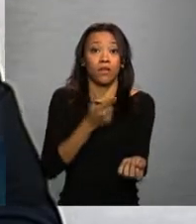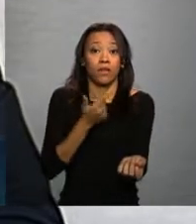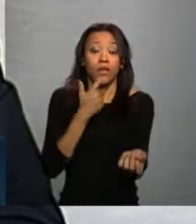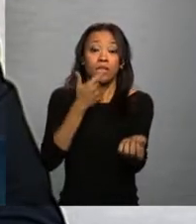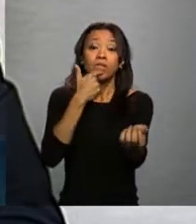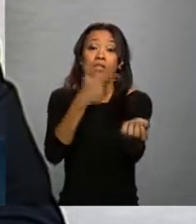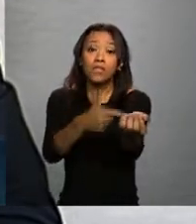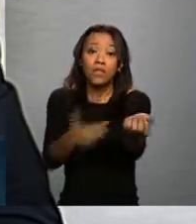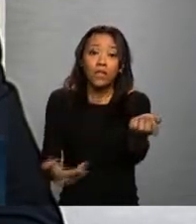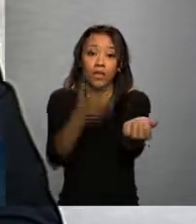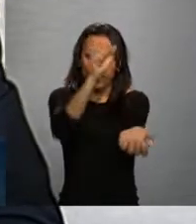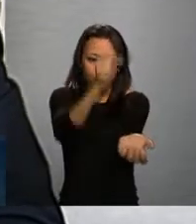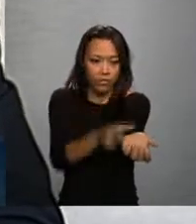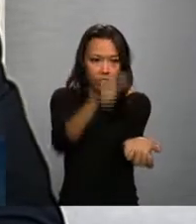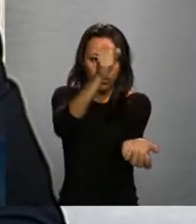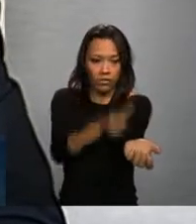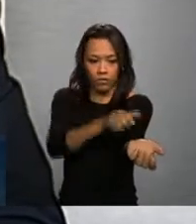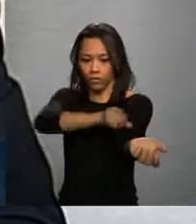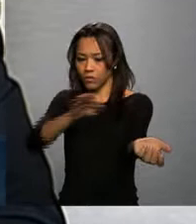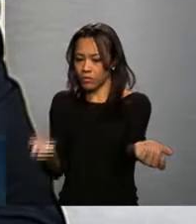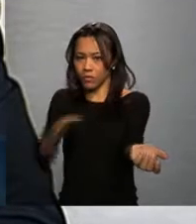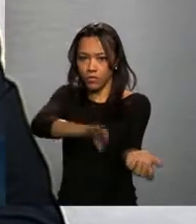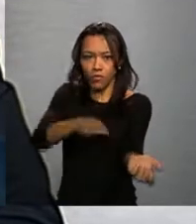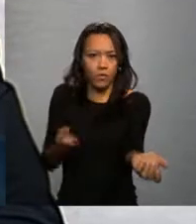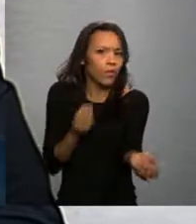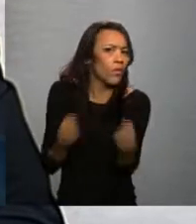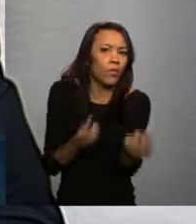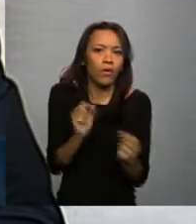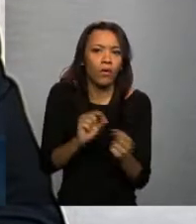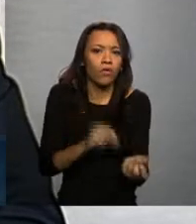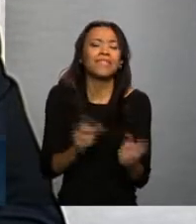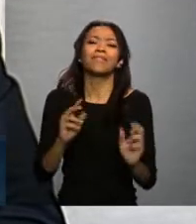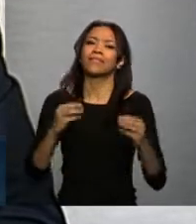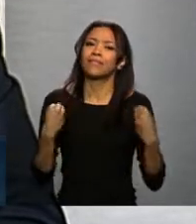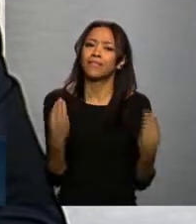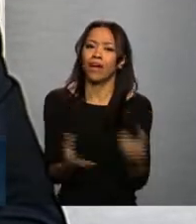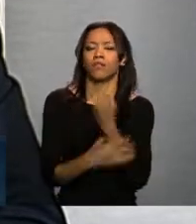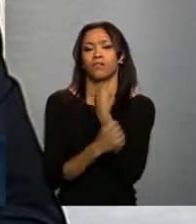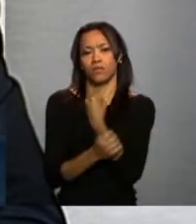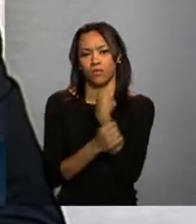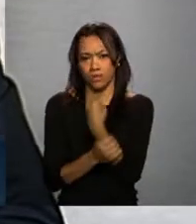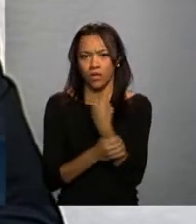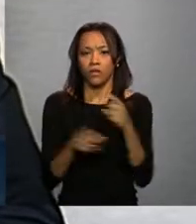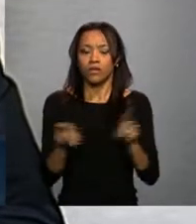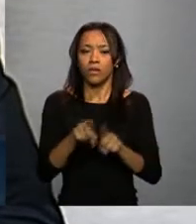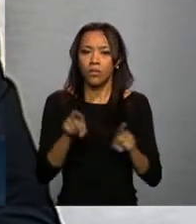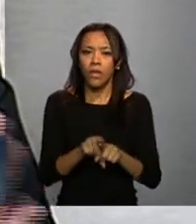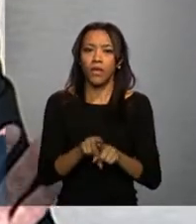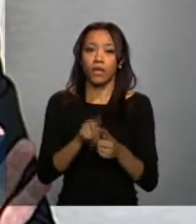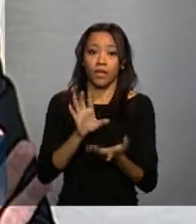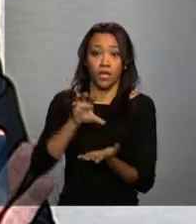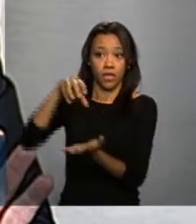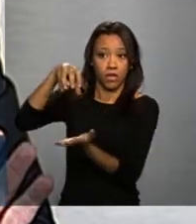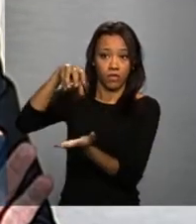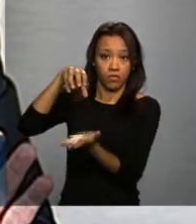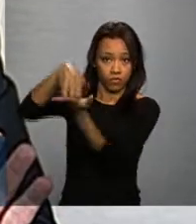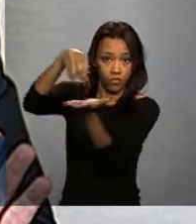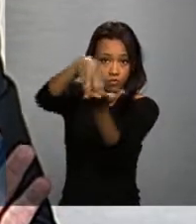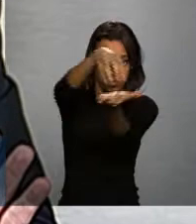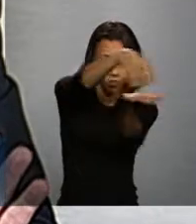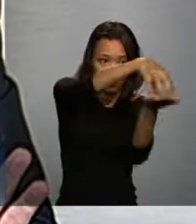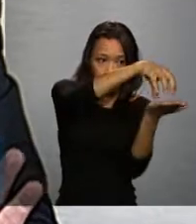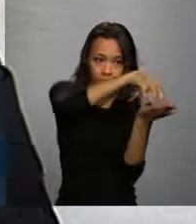rastreabilidade. Isso é importante para a segurança. Vai fazer uma integração entre o sistema de notificação de agravos.